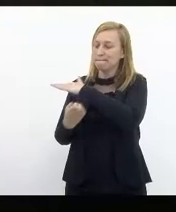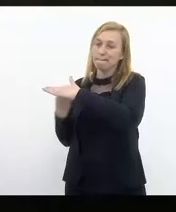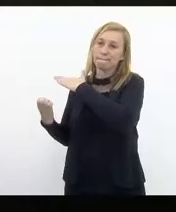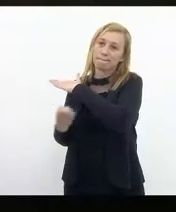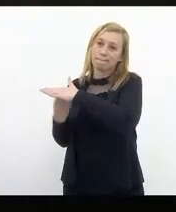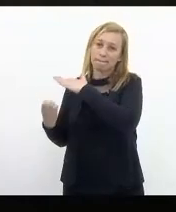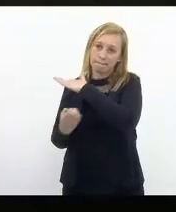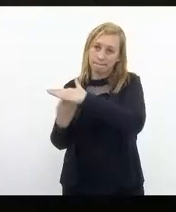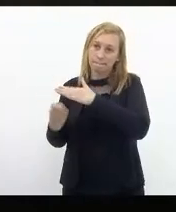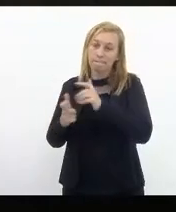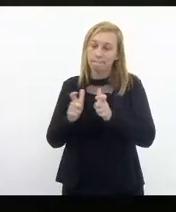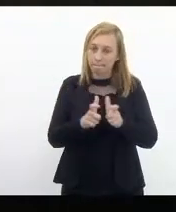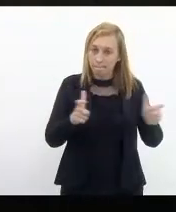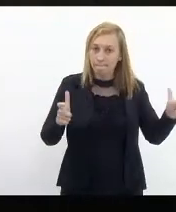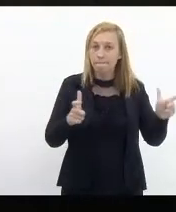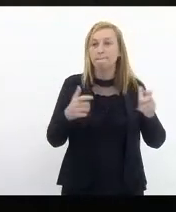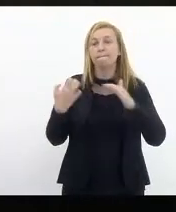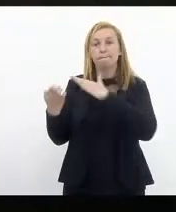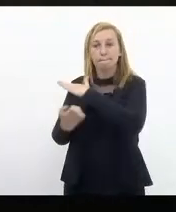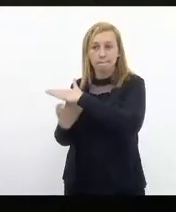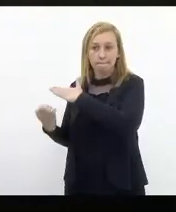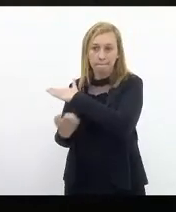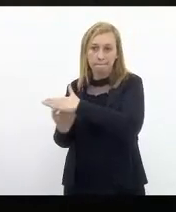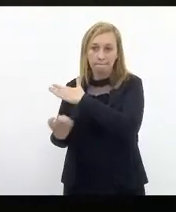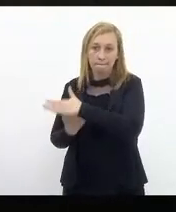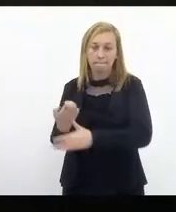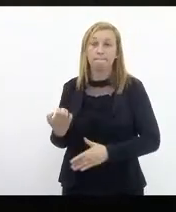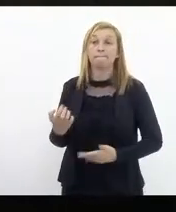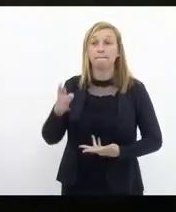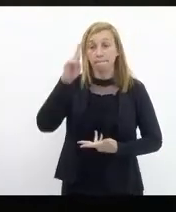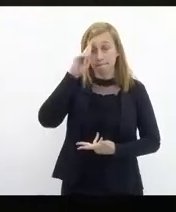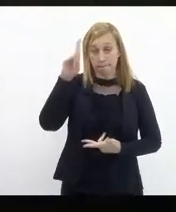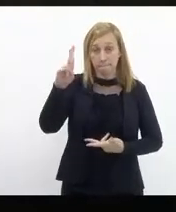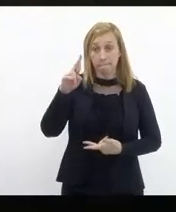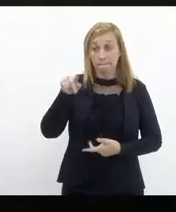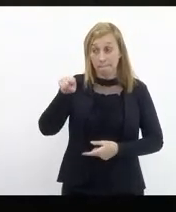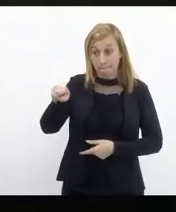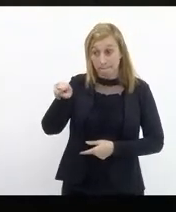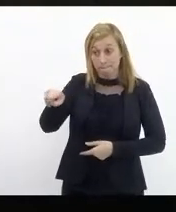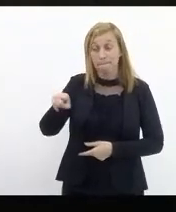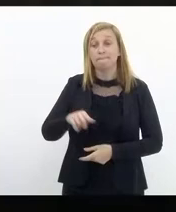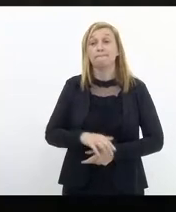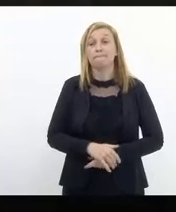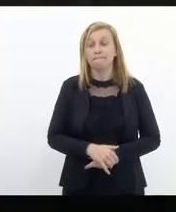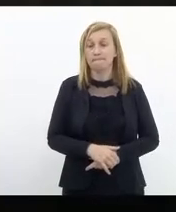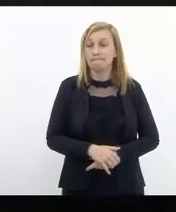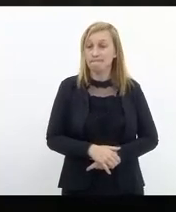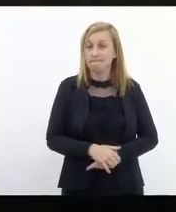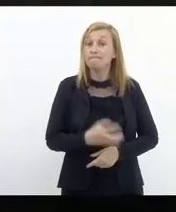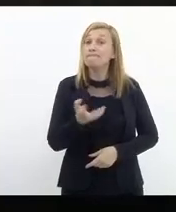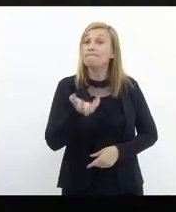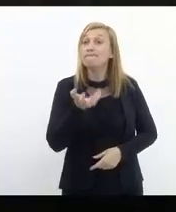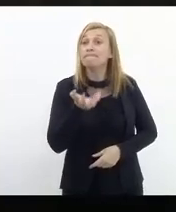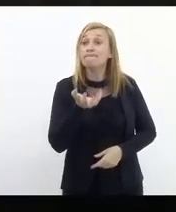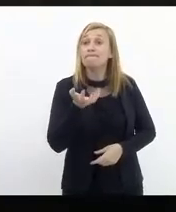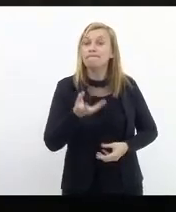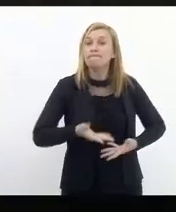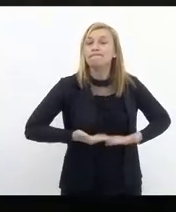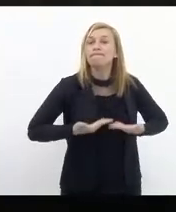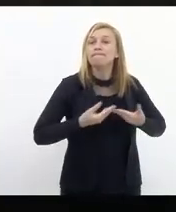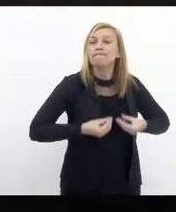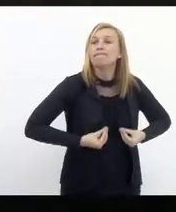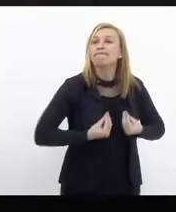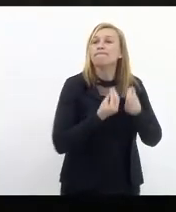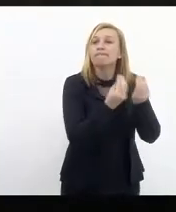dos grandes empresários desse país que estão aí querendo entregar as nossas